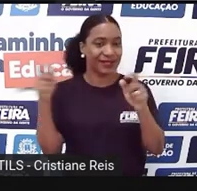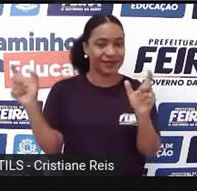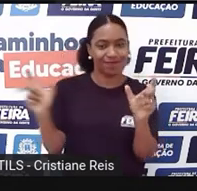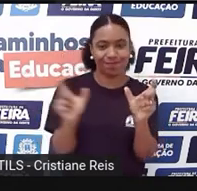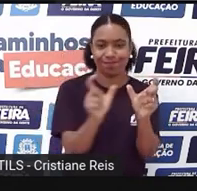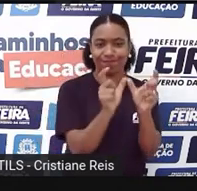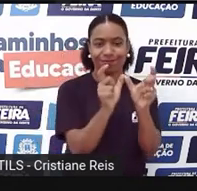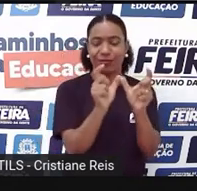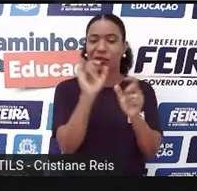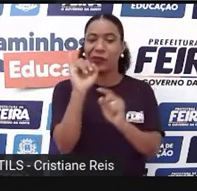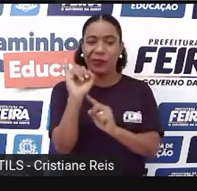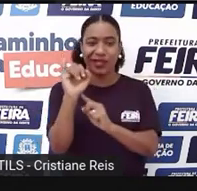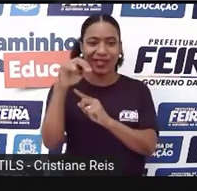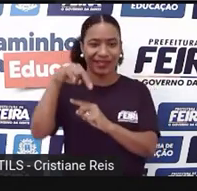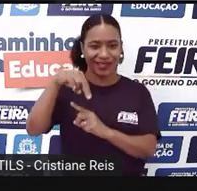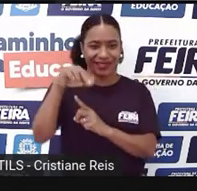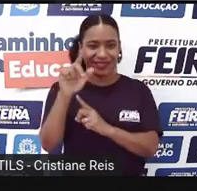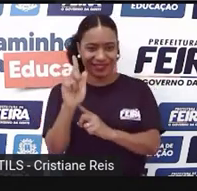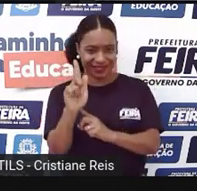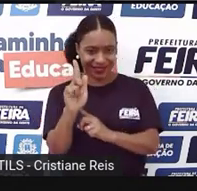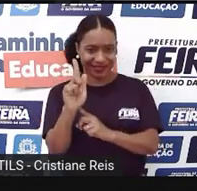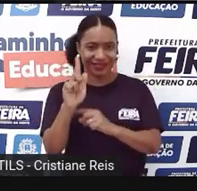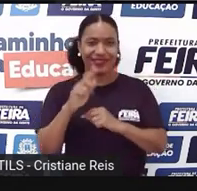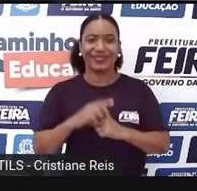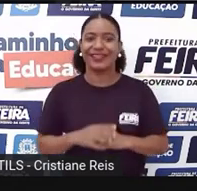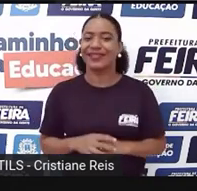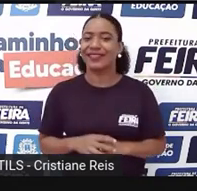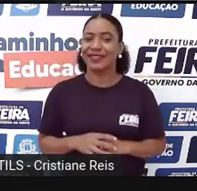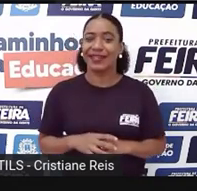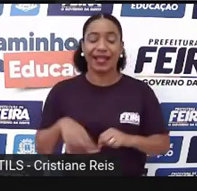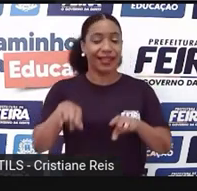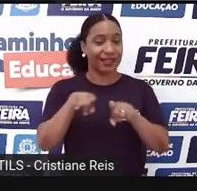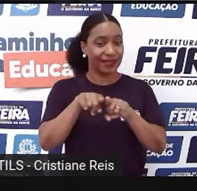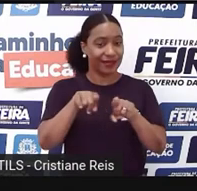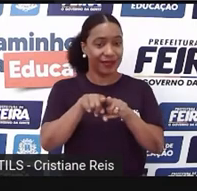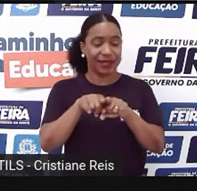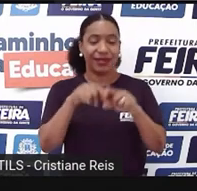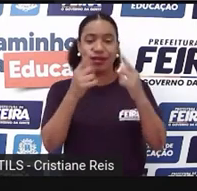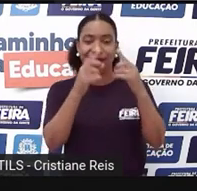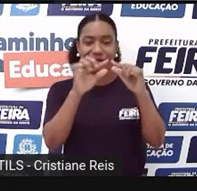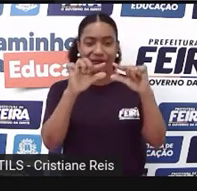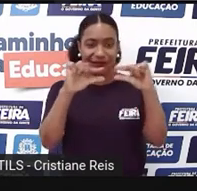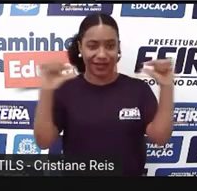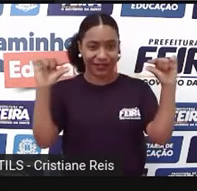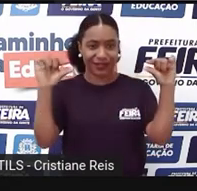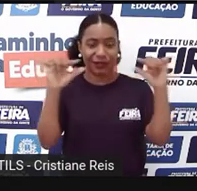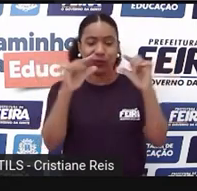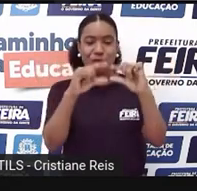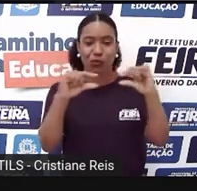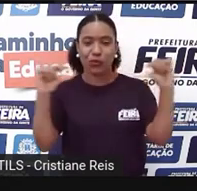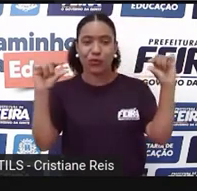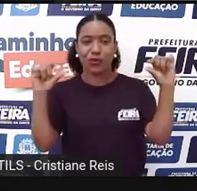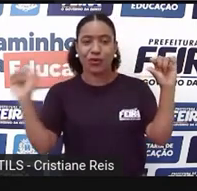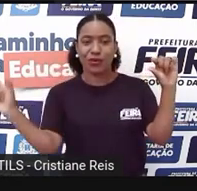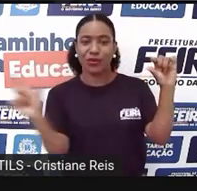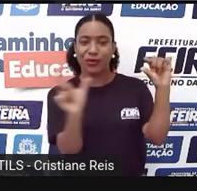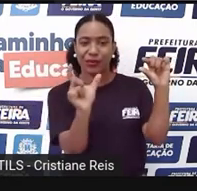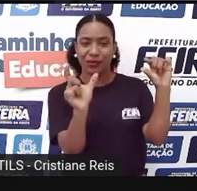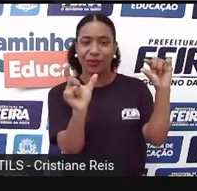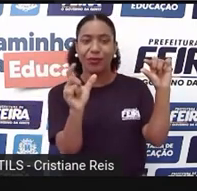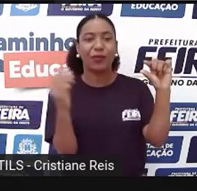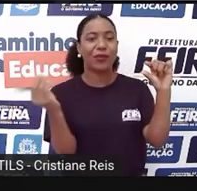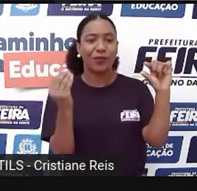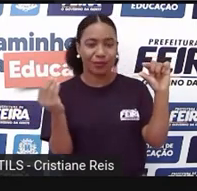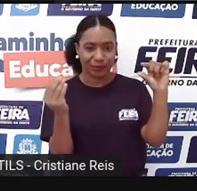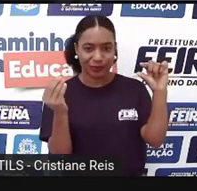colocaremos O ing E o complemento Da frase They are married When you get it